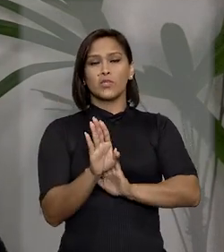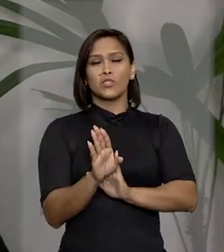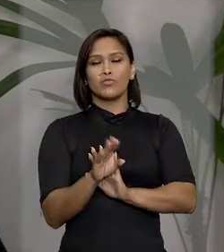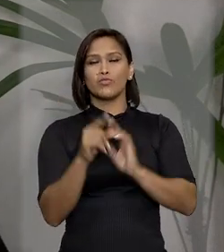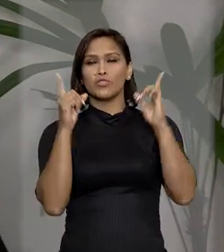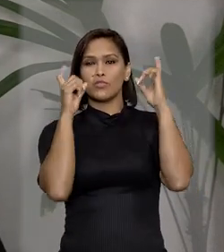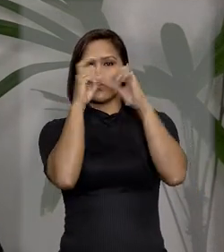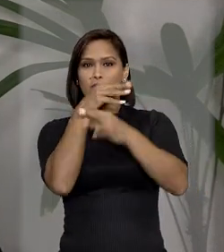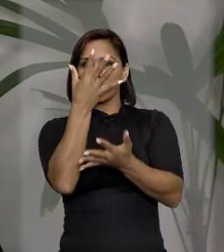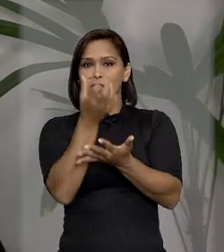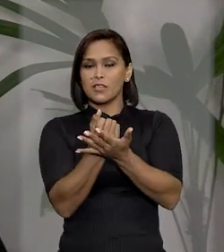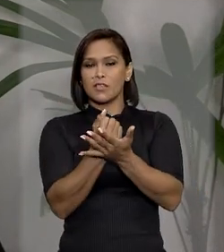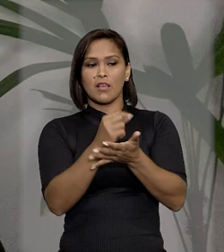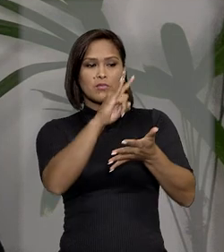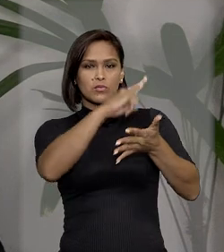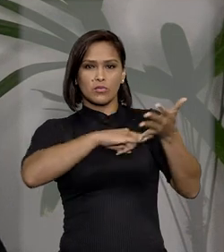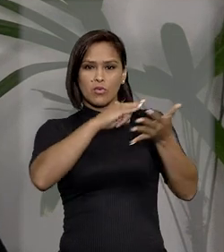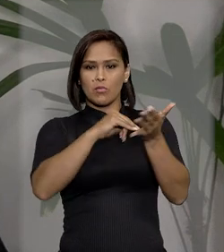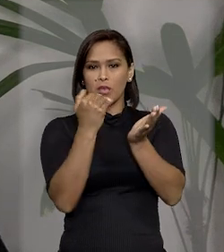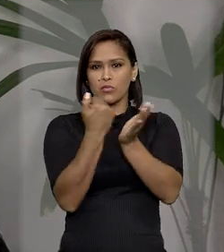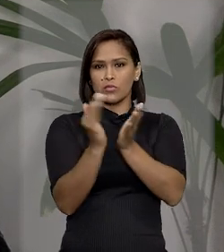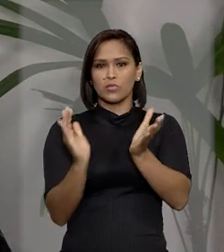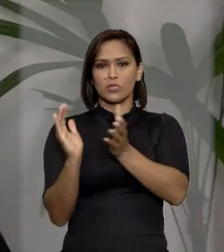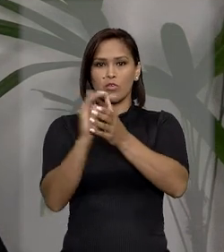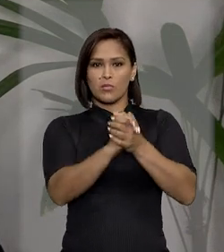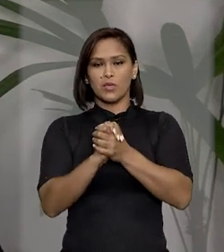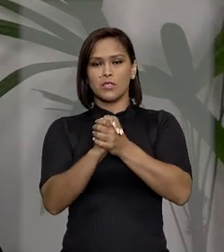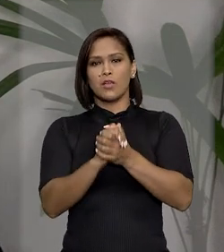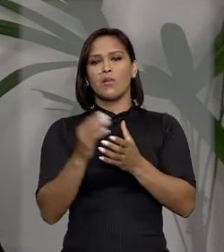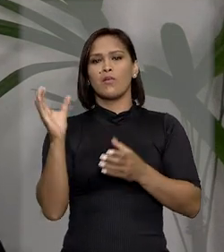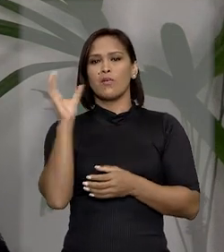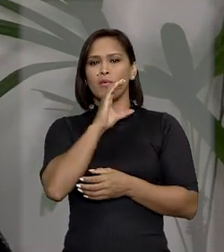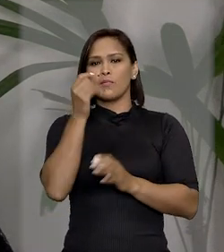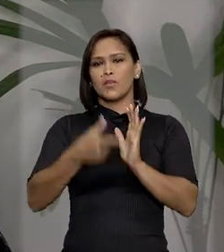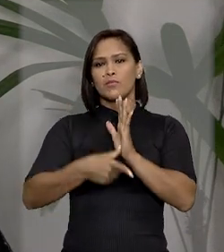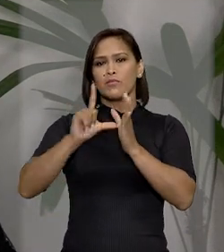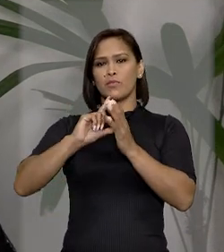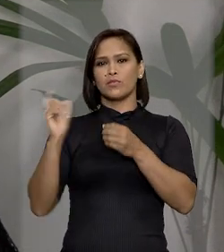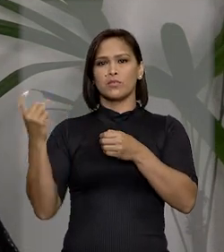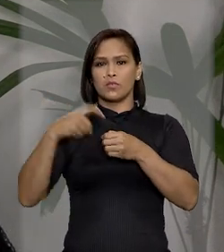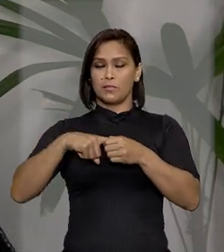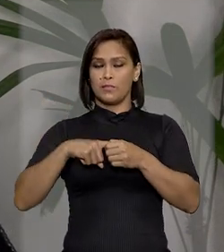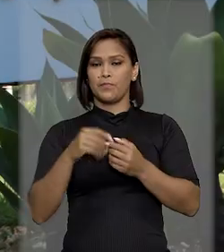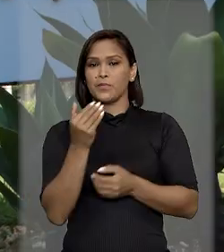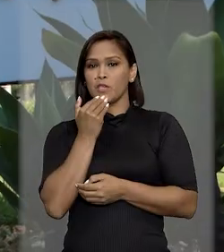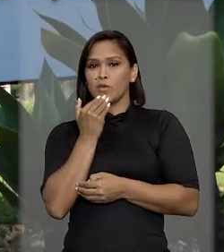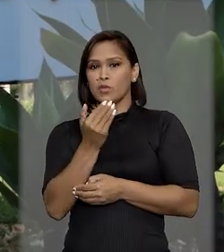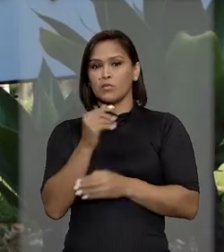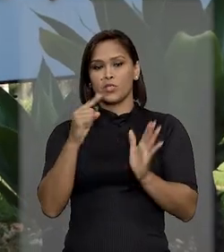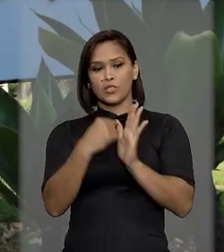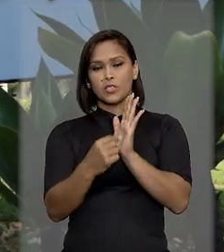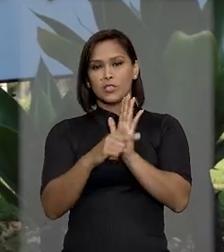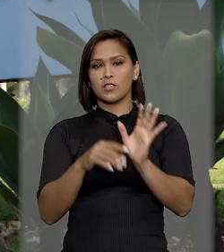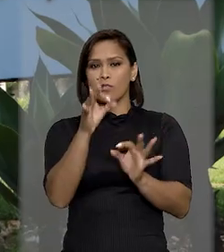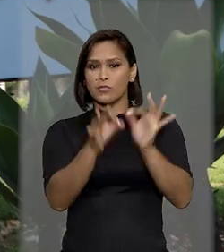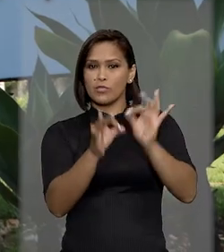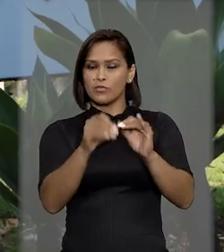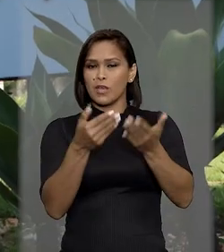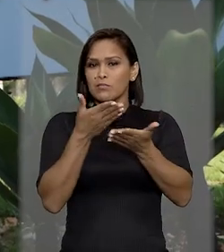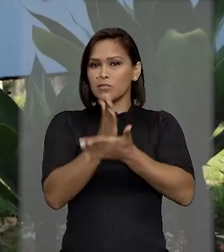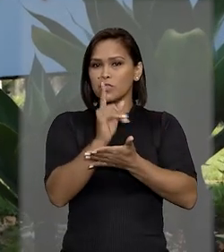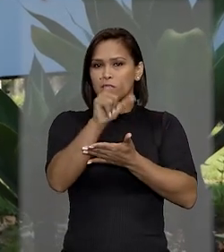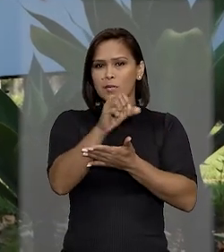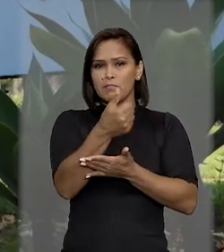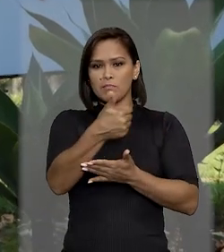de que seria inadmissível a celebração de escritura de união estável com eficácia retroativa. O pedido de anulação foi